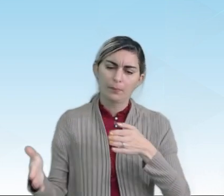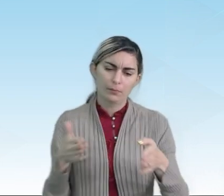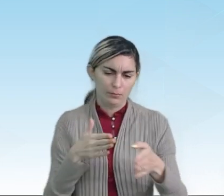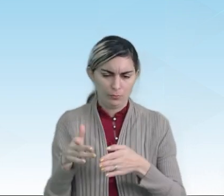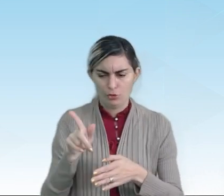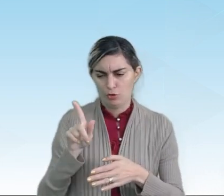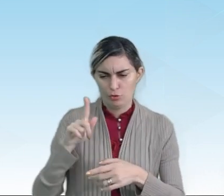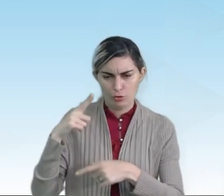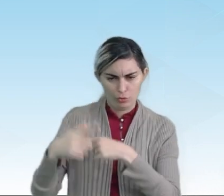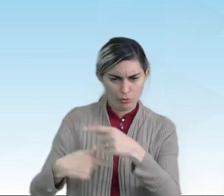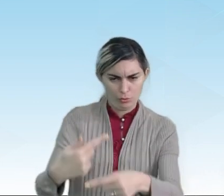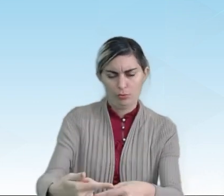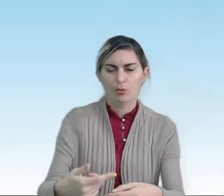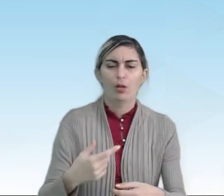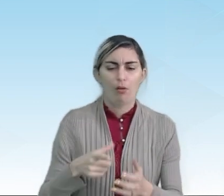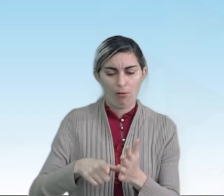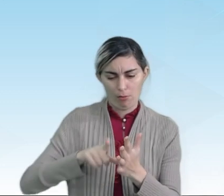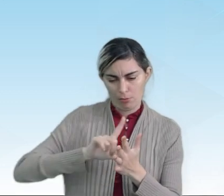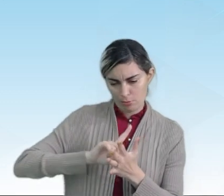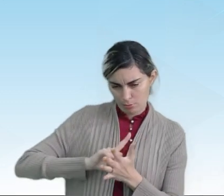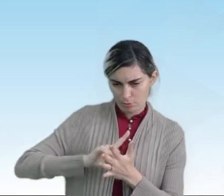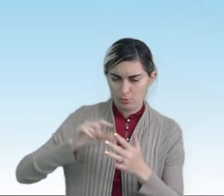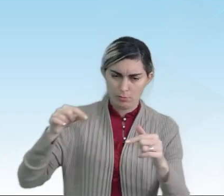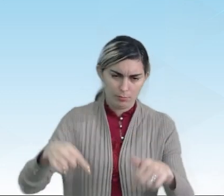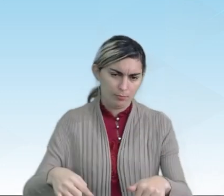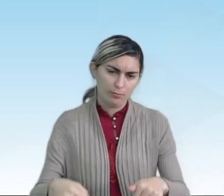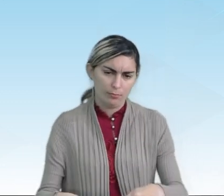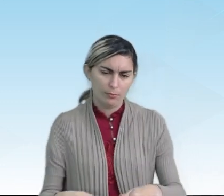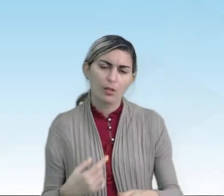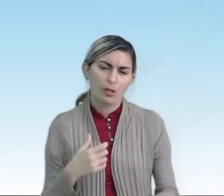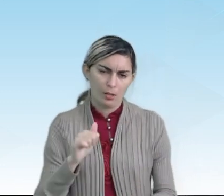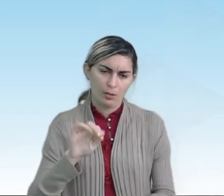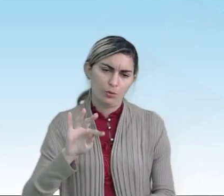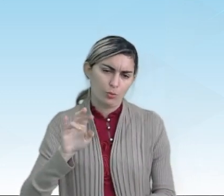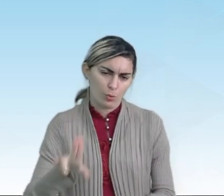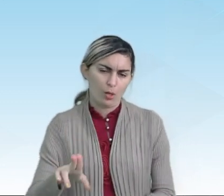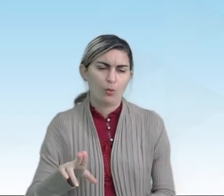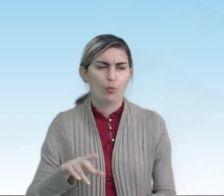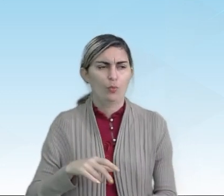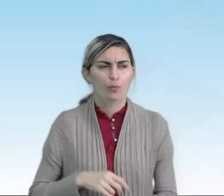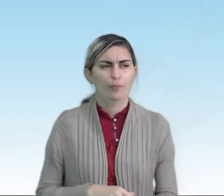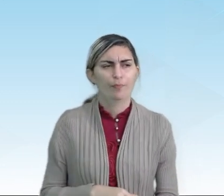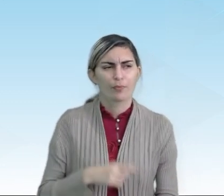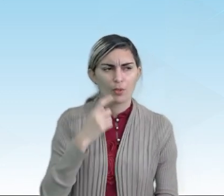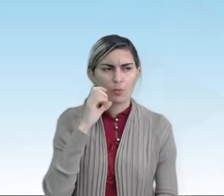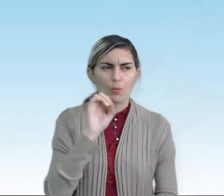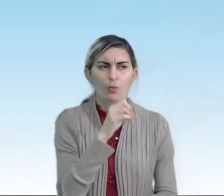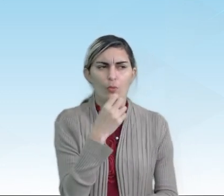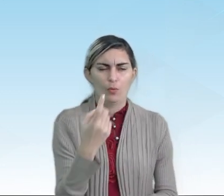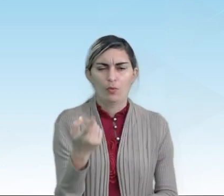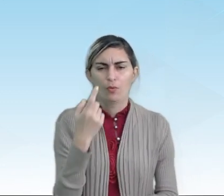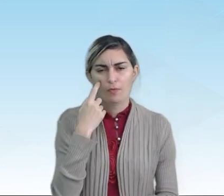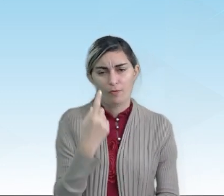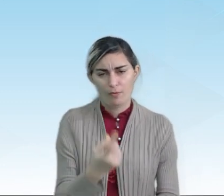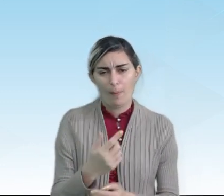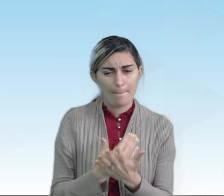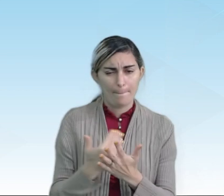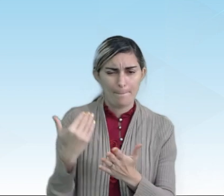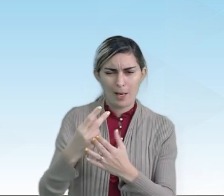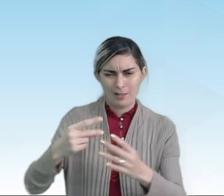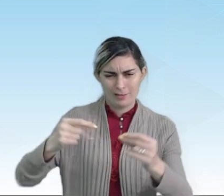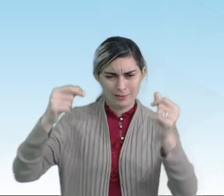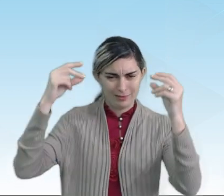geológica anterior à atual, que a gente chama de Holoceno, ou seja, que seja mais